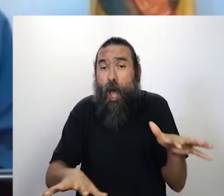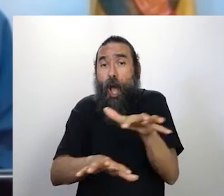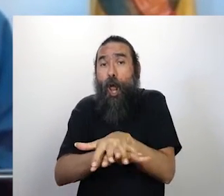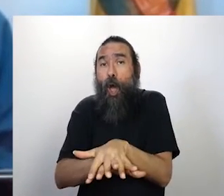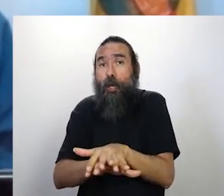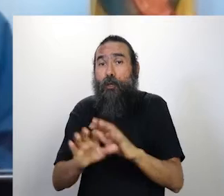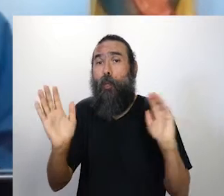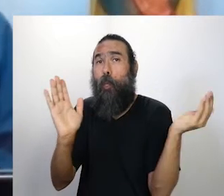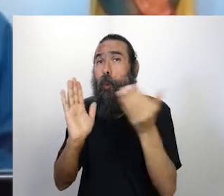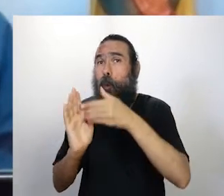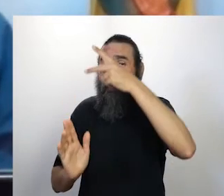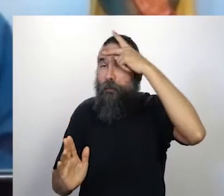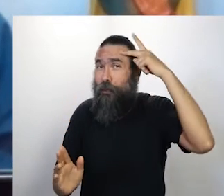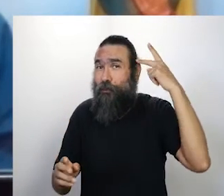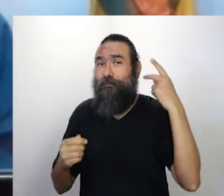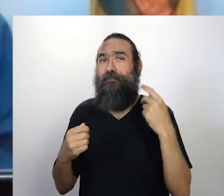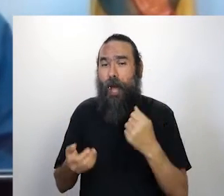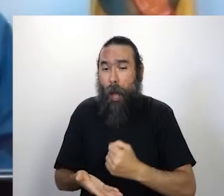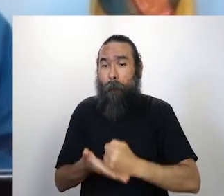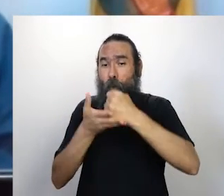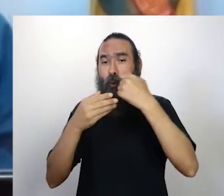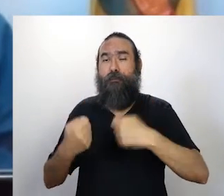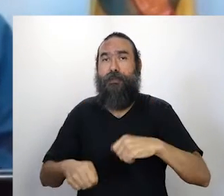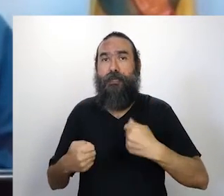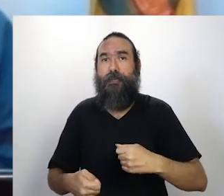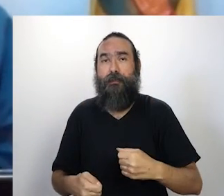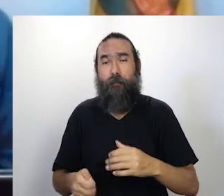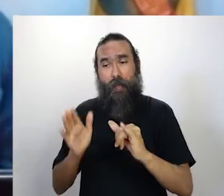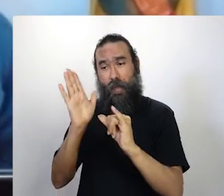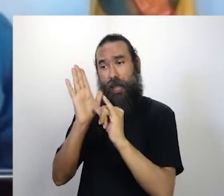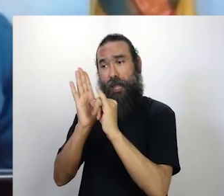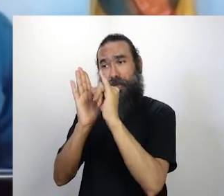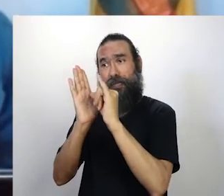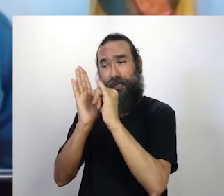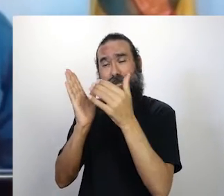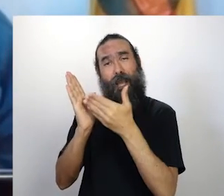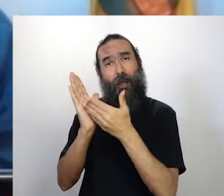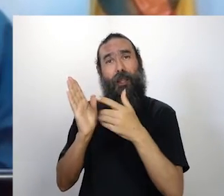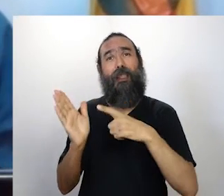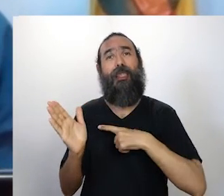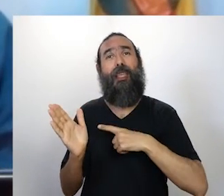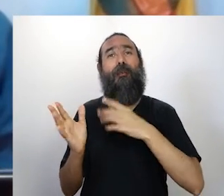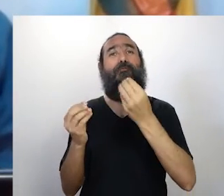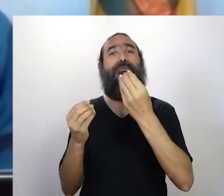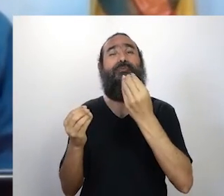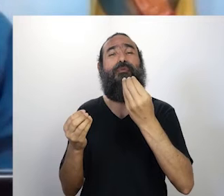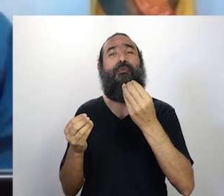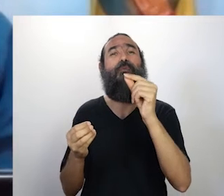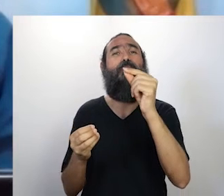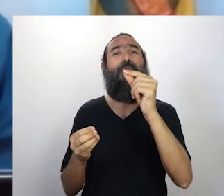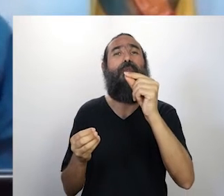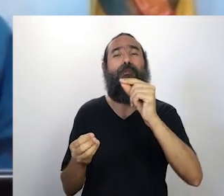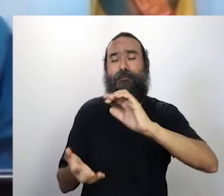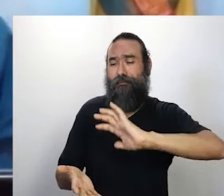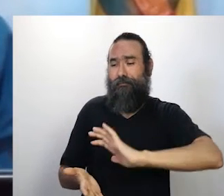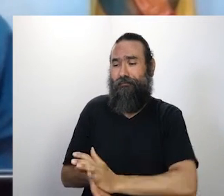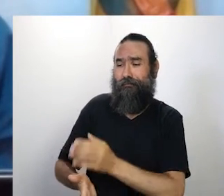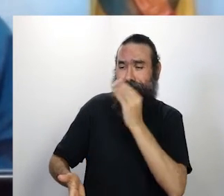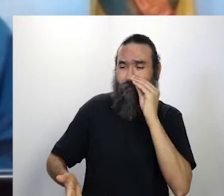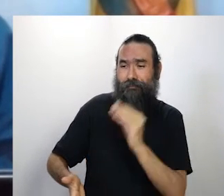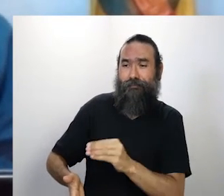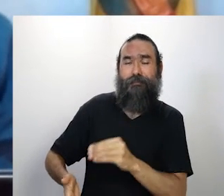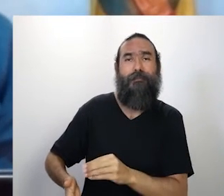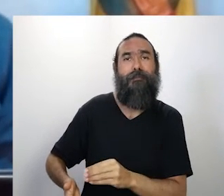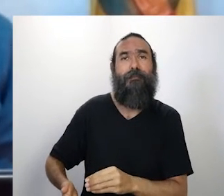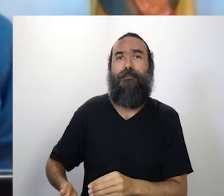complicados que parece que um dos critérios é a exclusão mesmo, mas outros que são mais fáceis, mais simples para que as